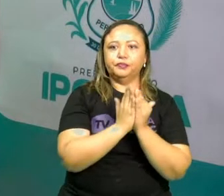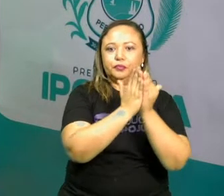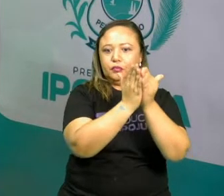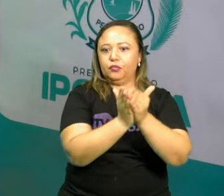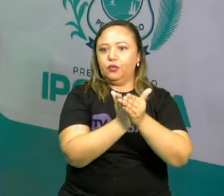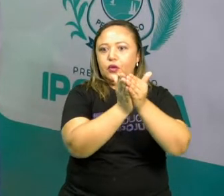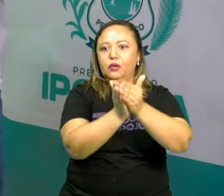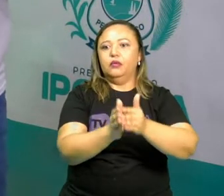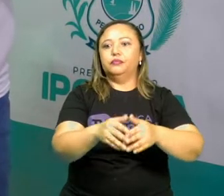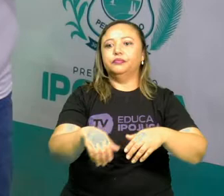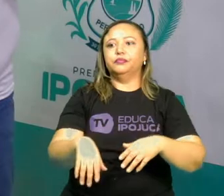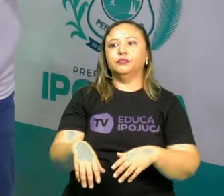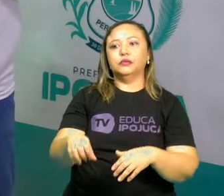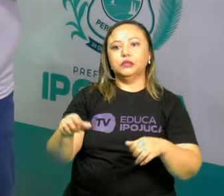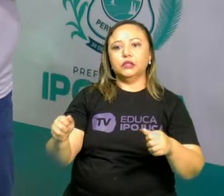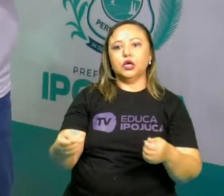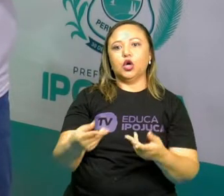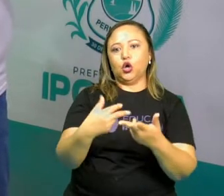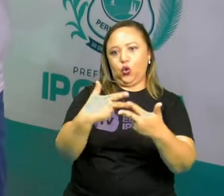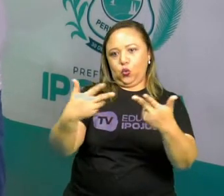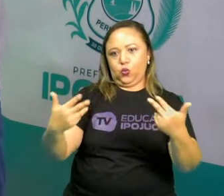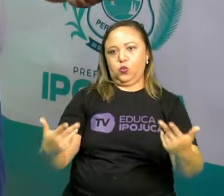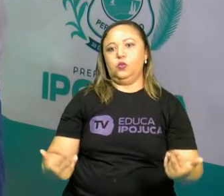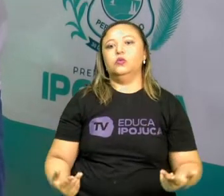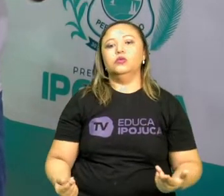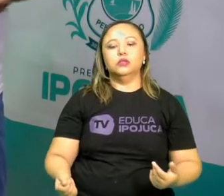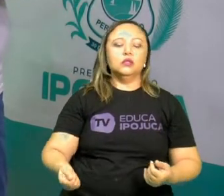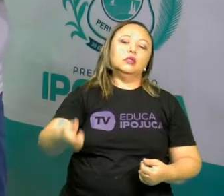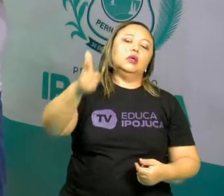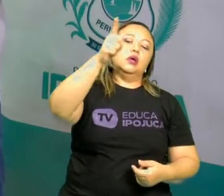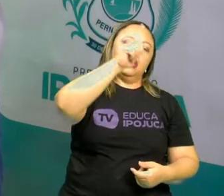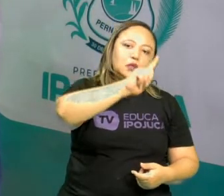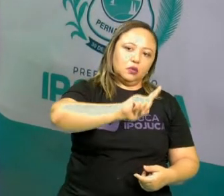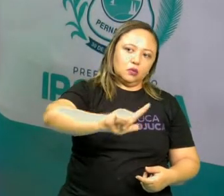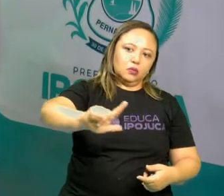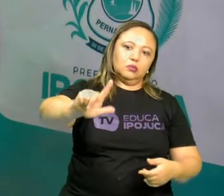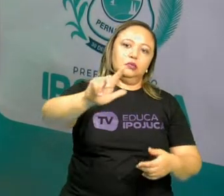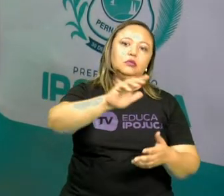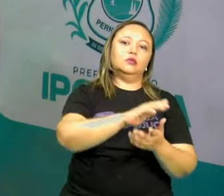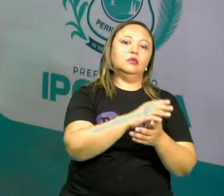outros países que ainda não eram conhecidos. o nosso, novamente, não é?